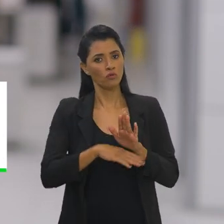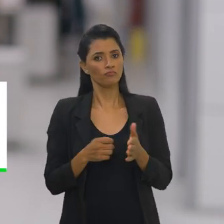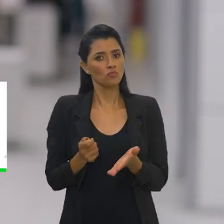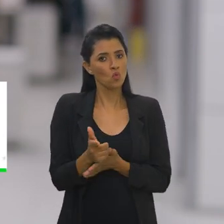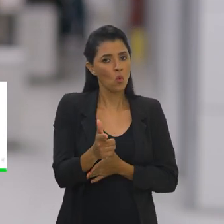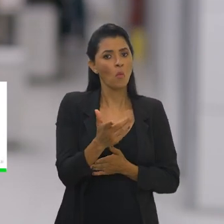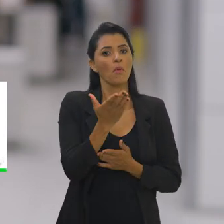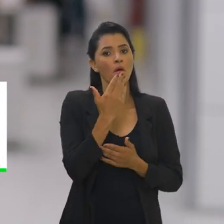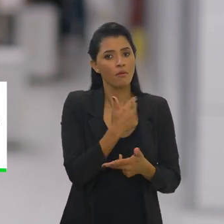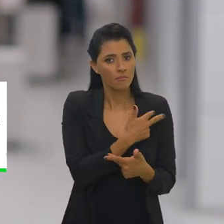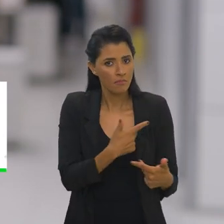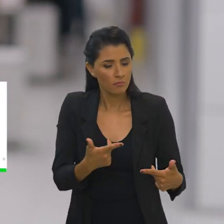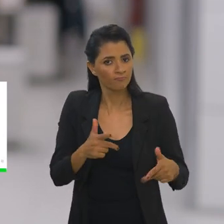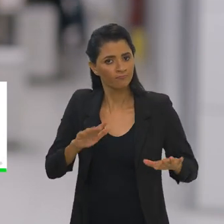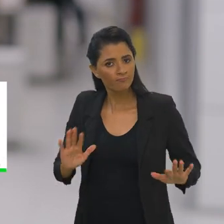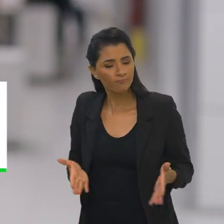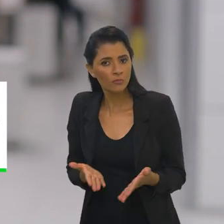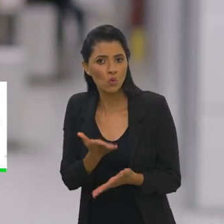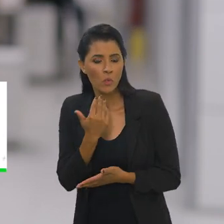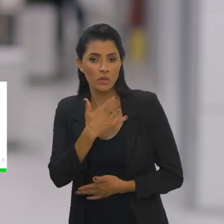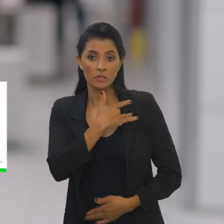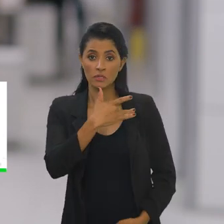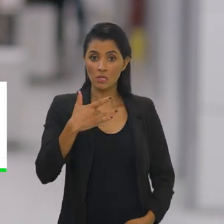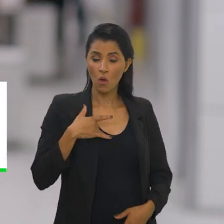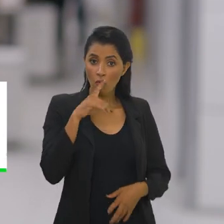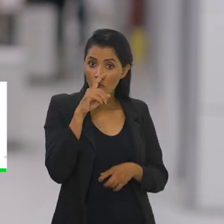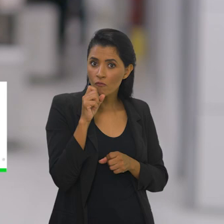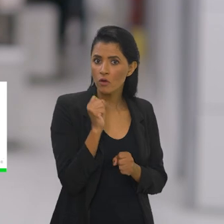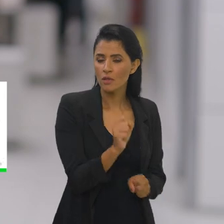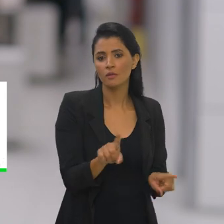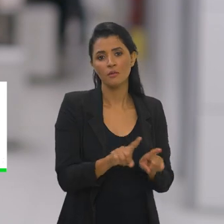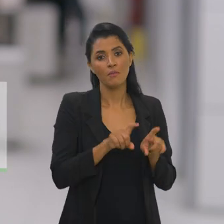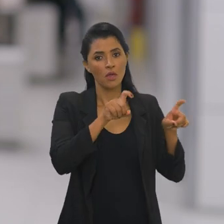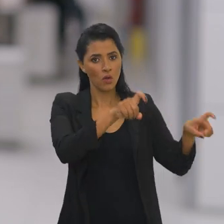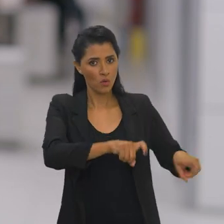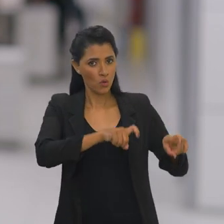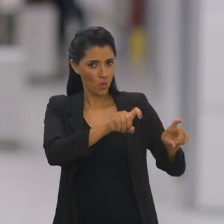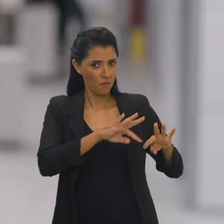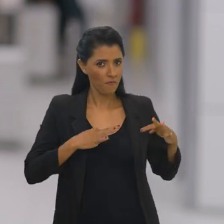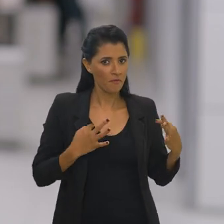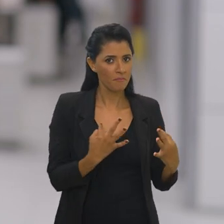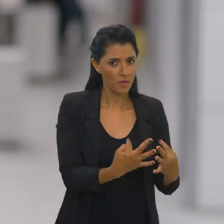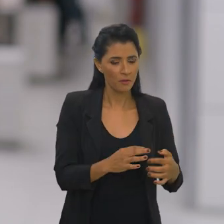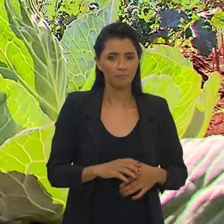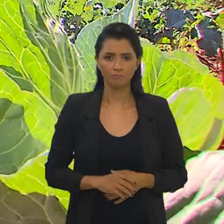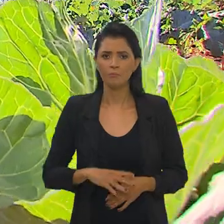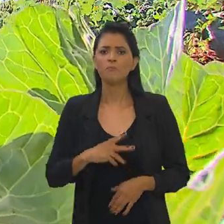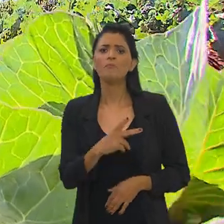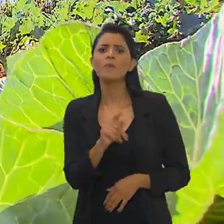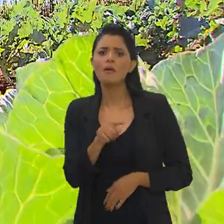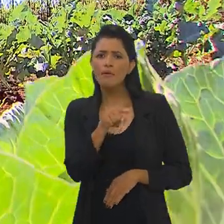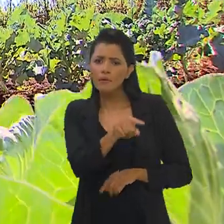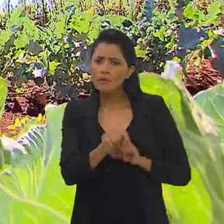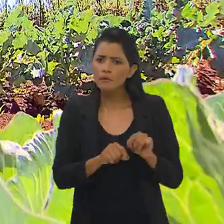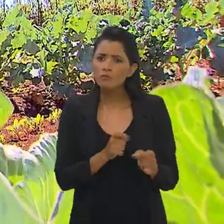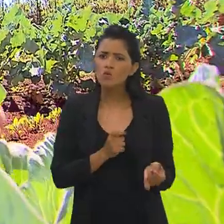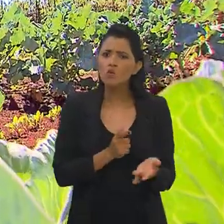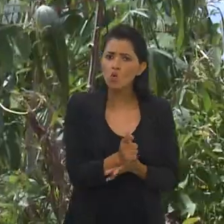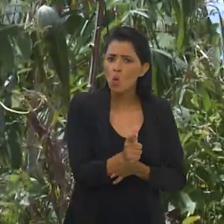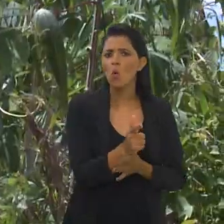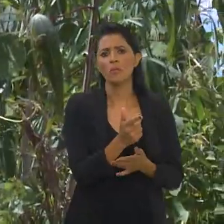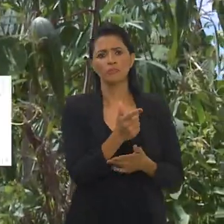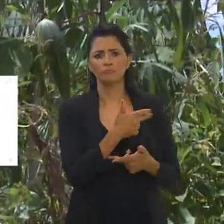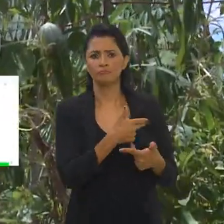de alimentos, que incentiva a alimentação saudável e fortalece a agricultura familiar. O PA compra